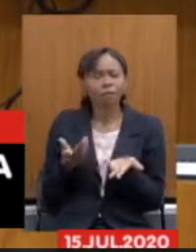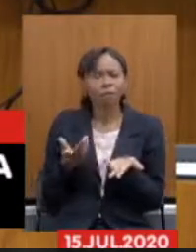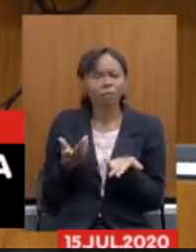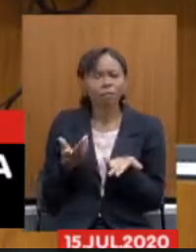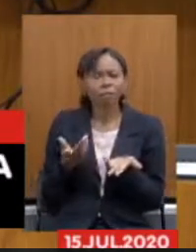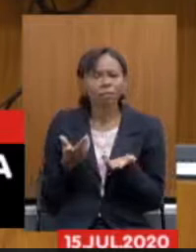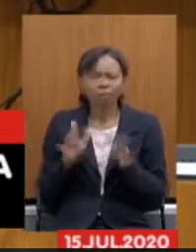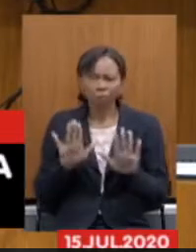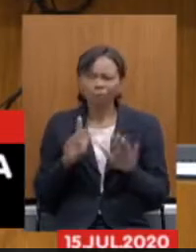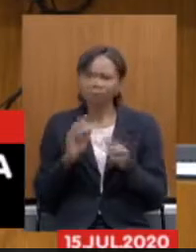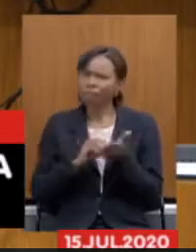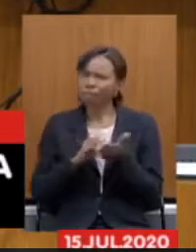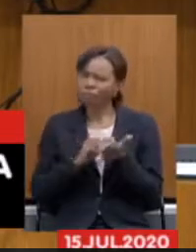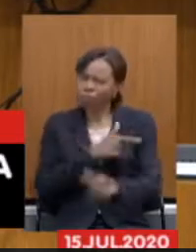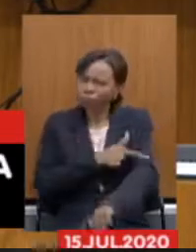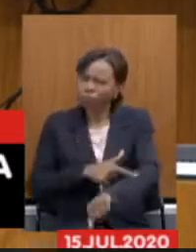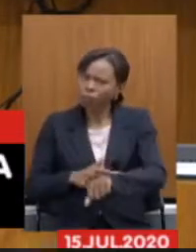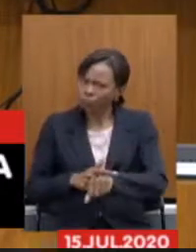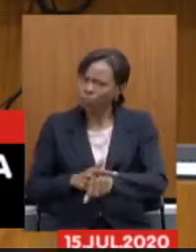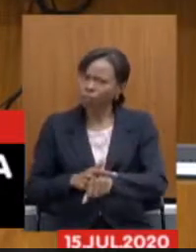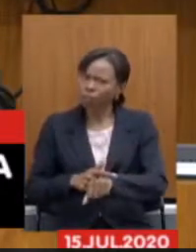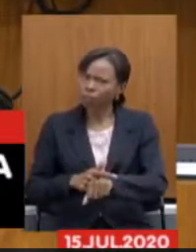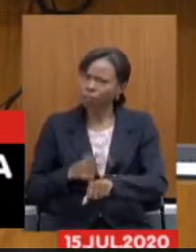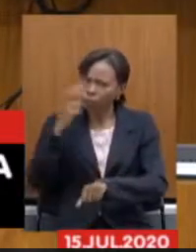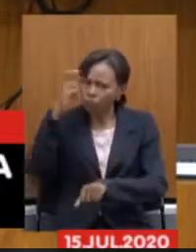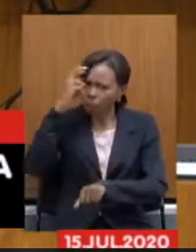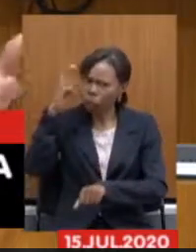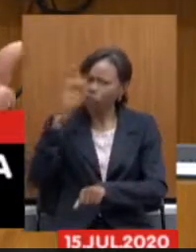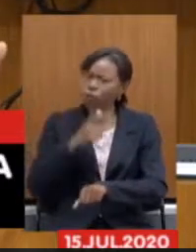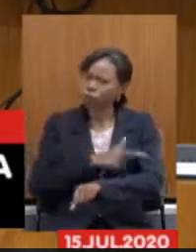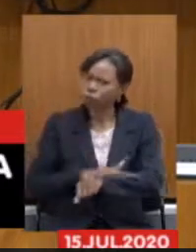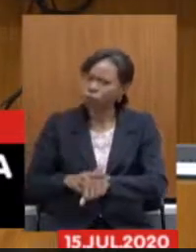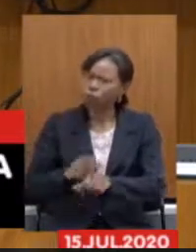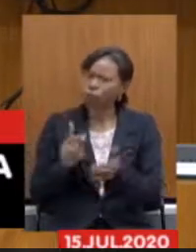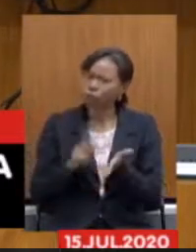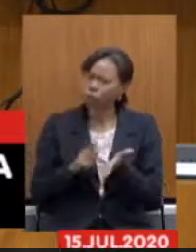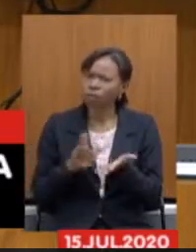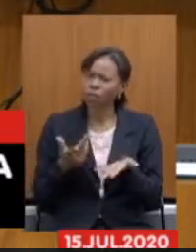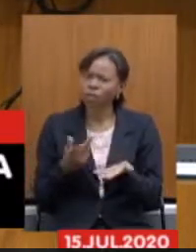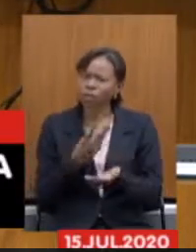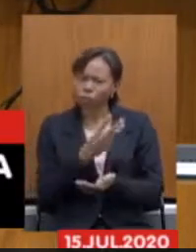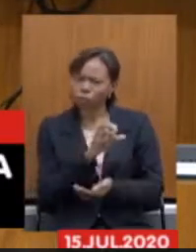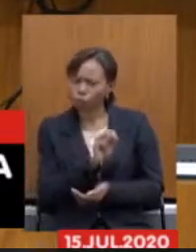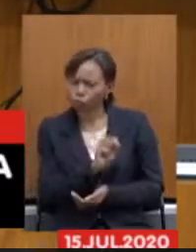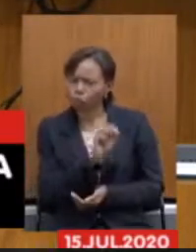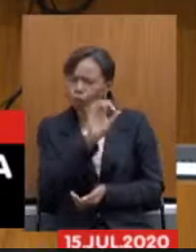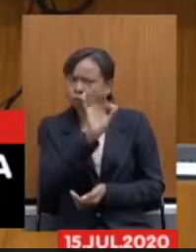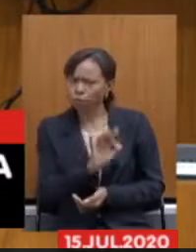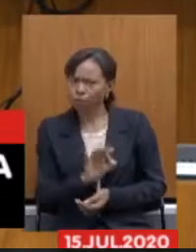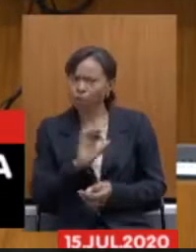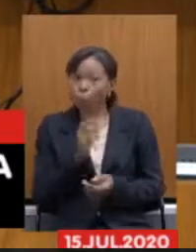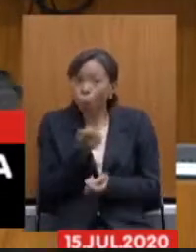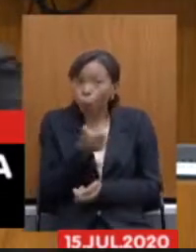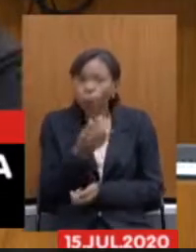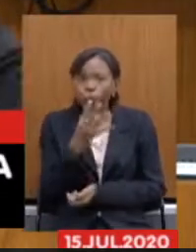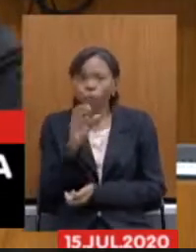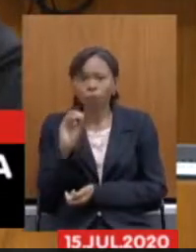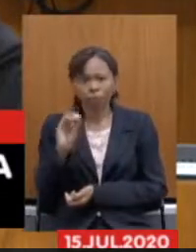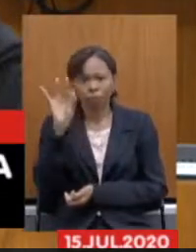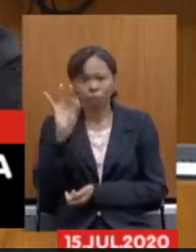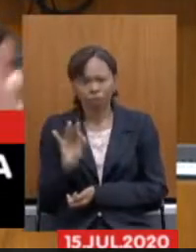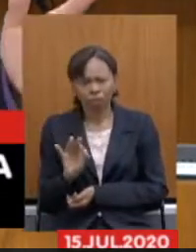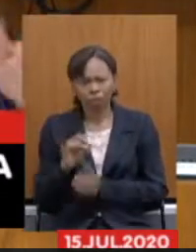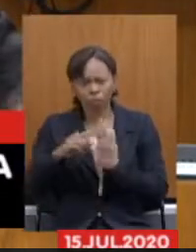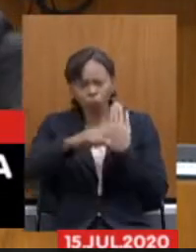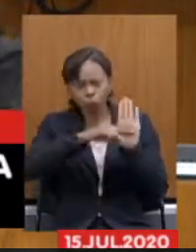honestidade intelectual ao dizer que 38% quase 40% de todo de todo